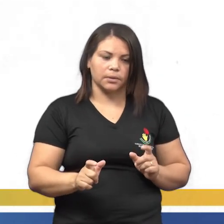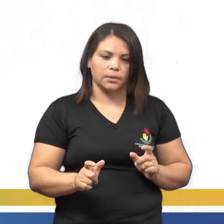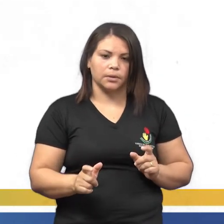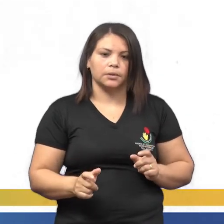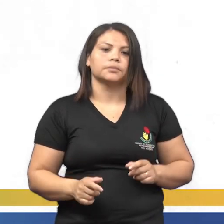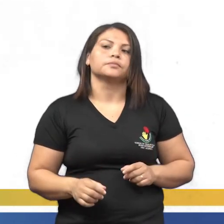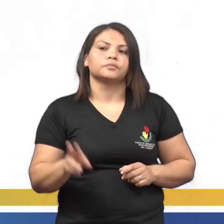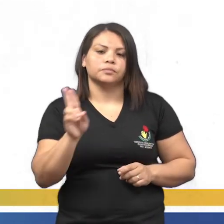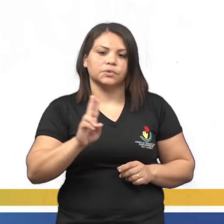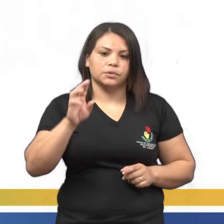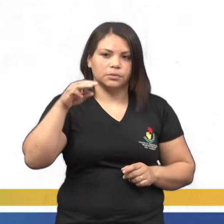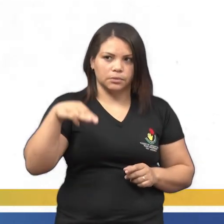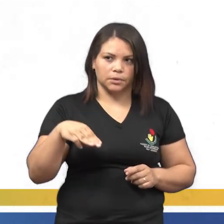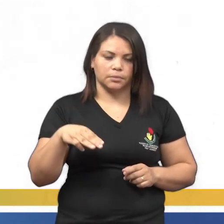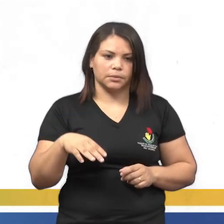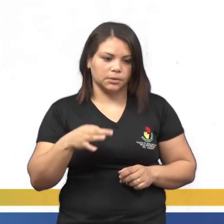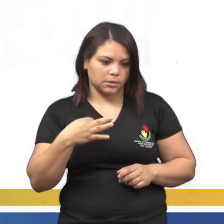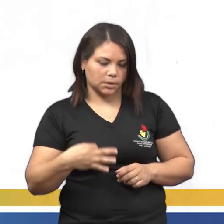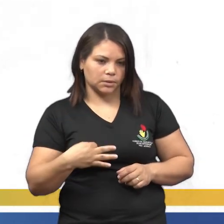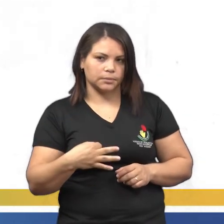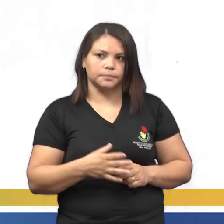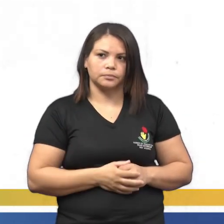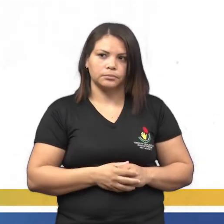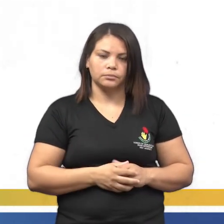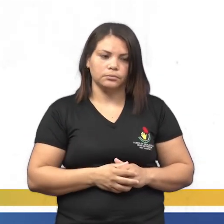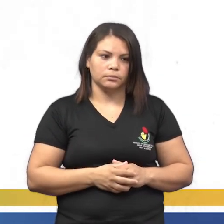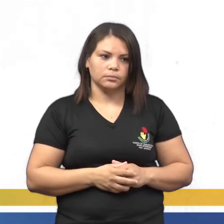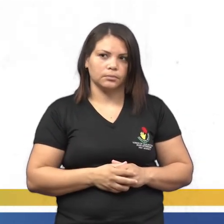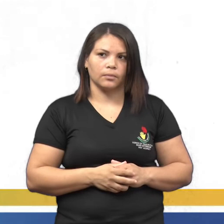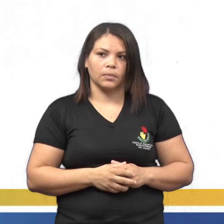utilizando o M, tá certo? E aí,